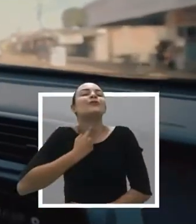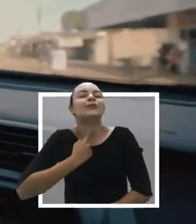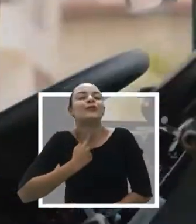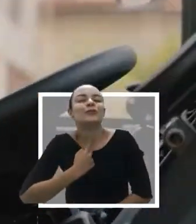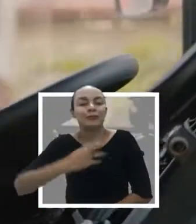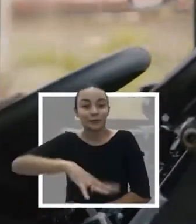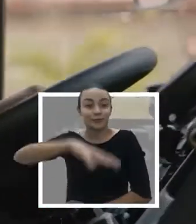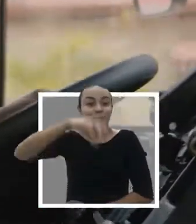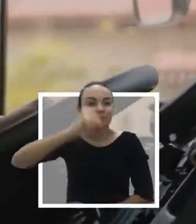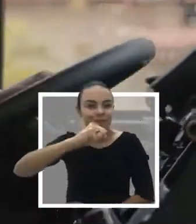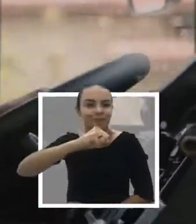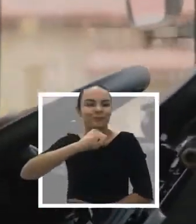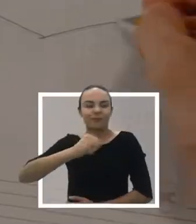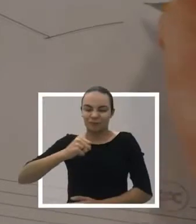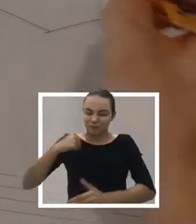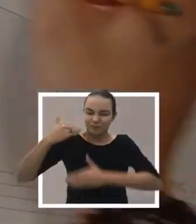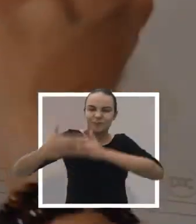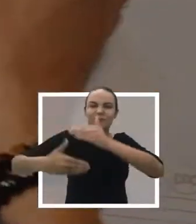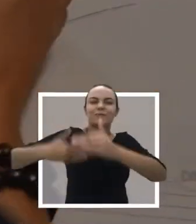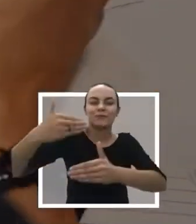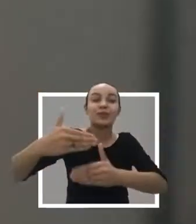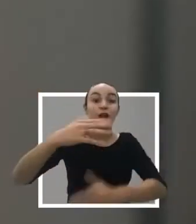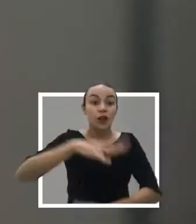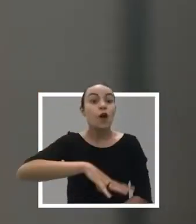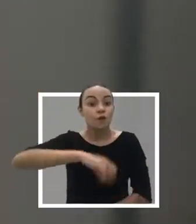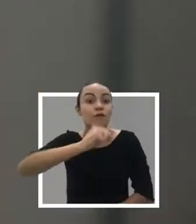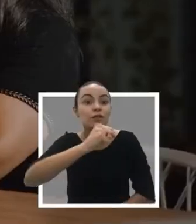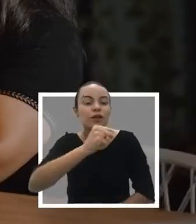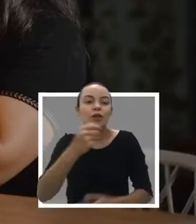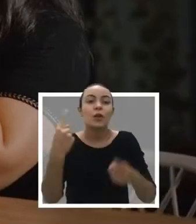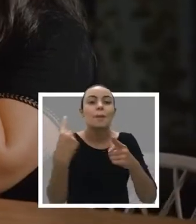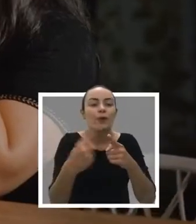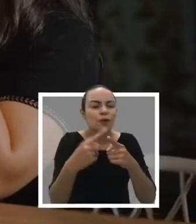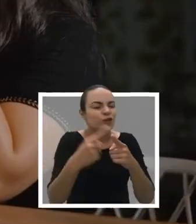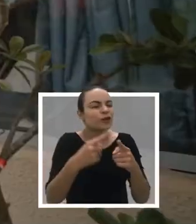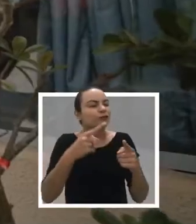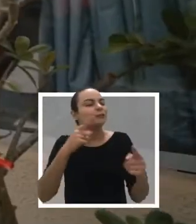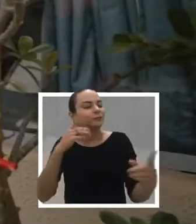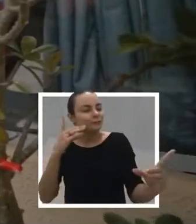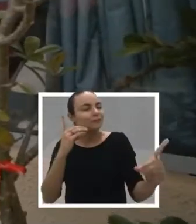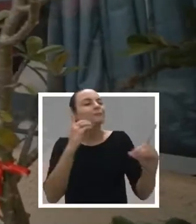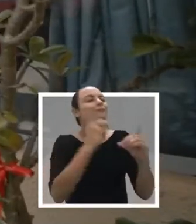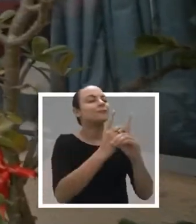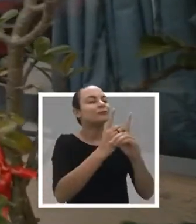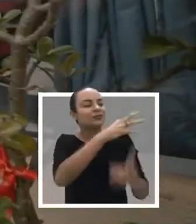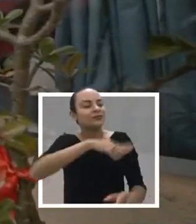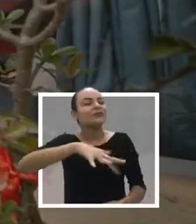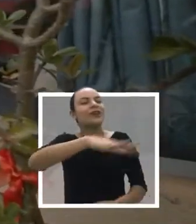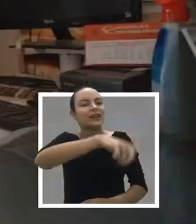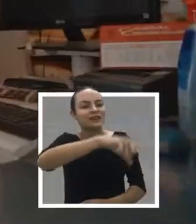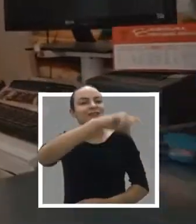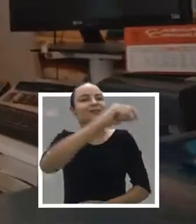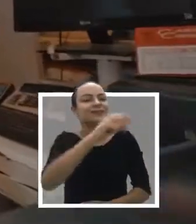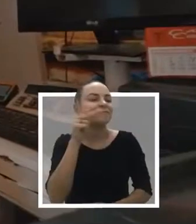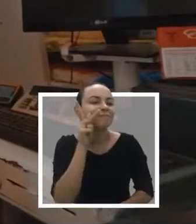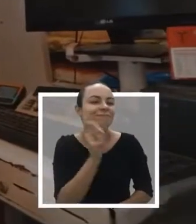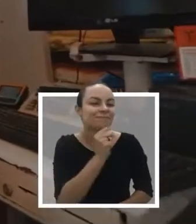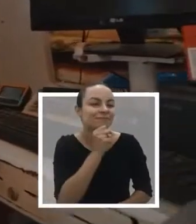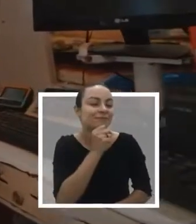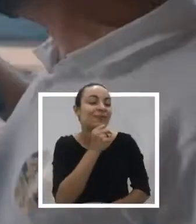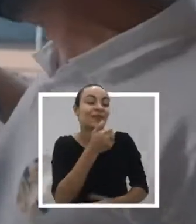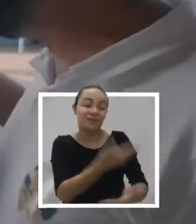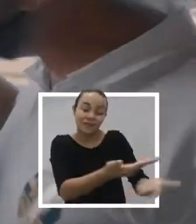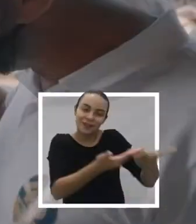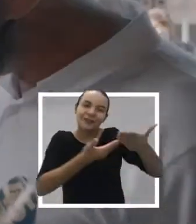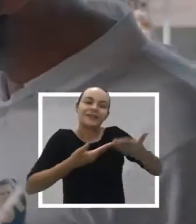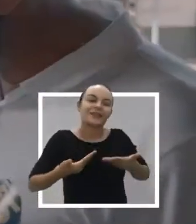estou vencendo, porque eu te escolhi e você me acolheu, me deu abrigo, me deu amigos, me deu